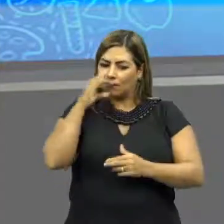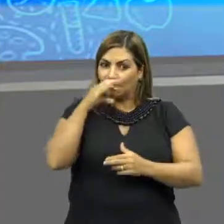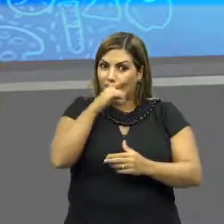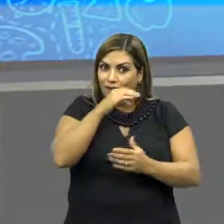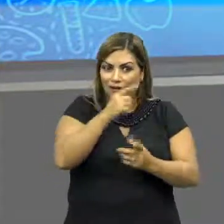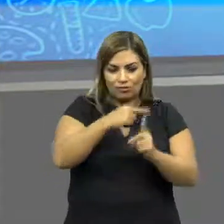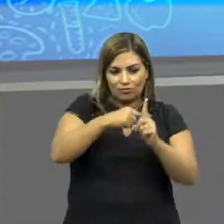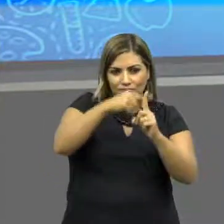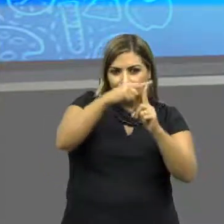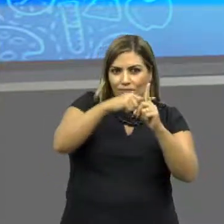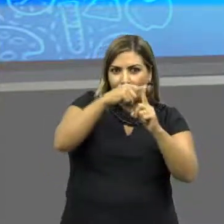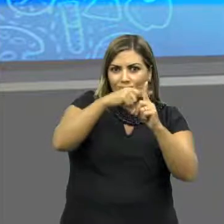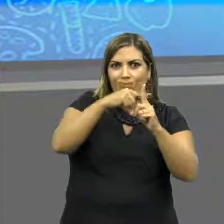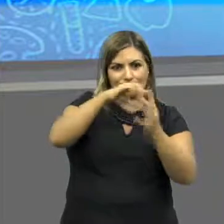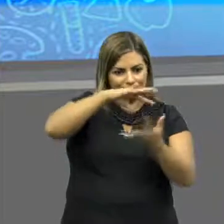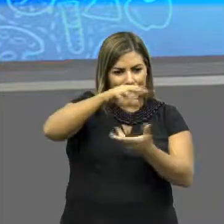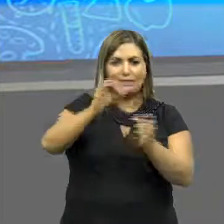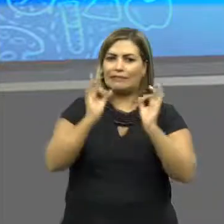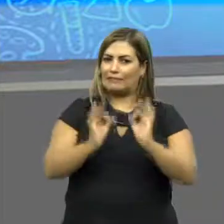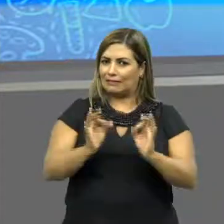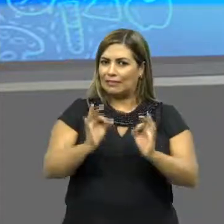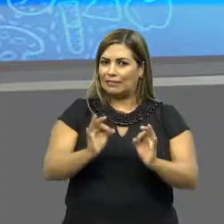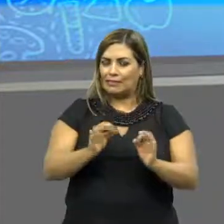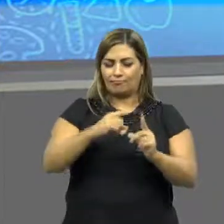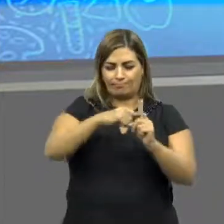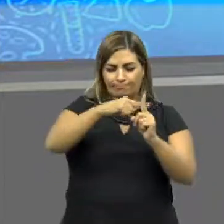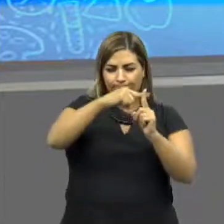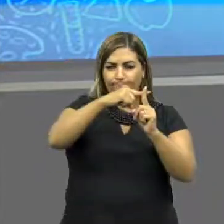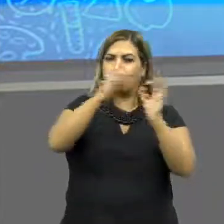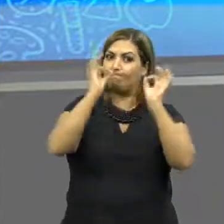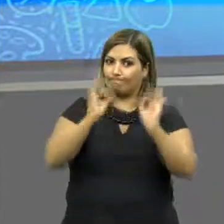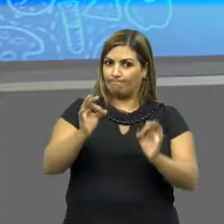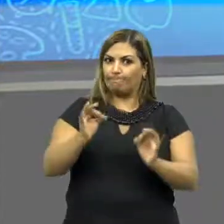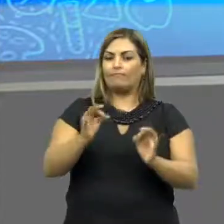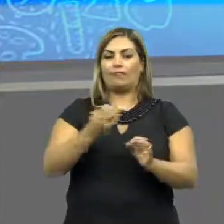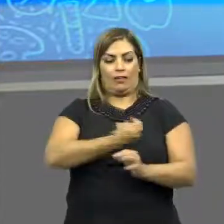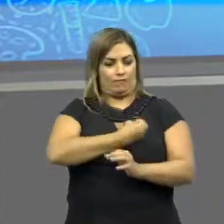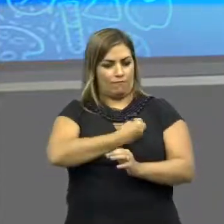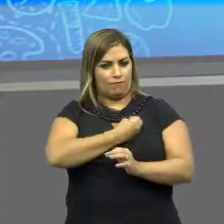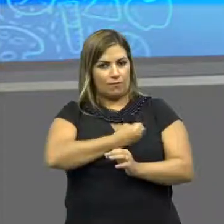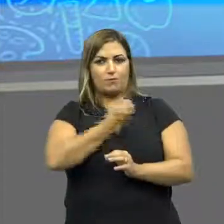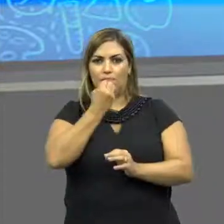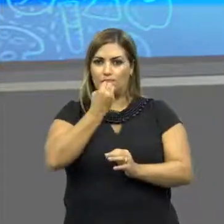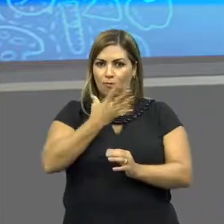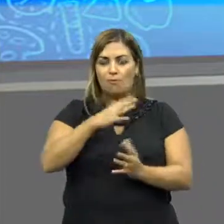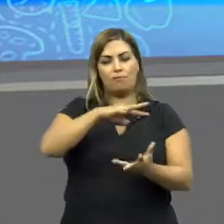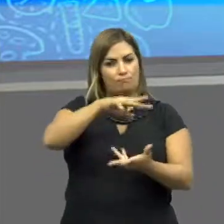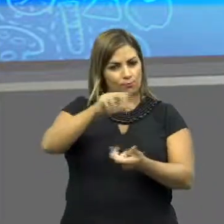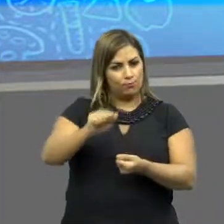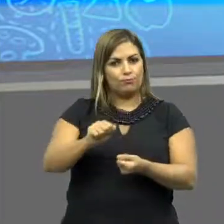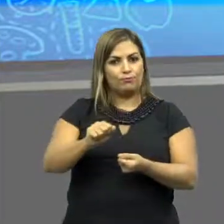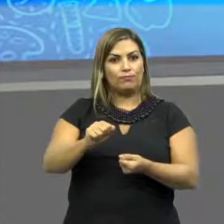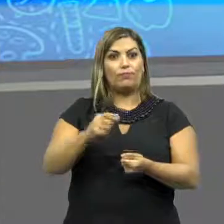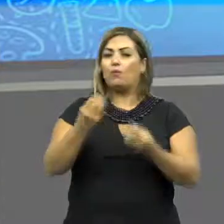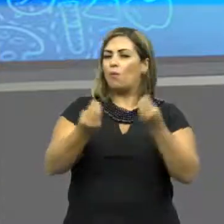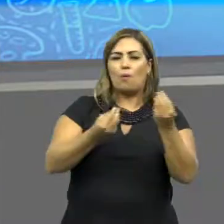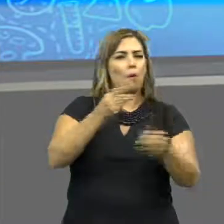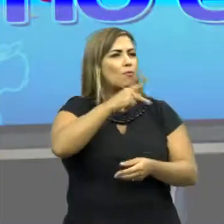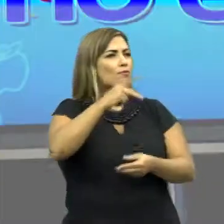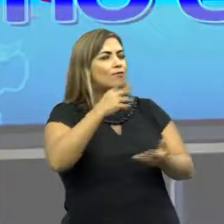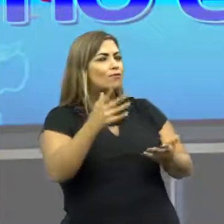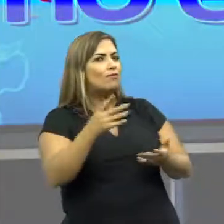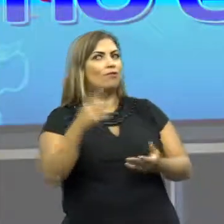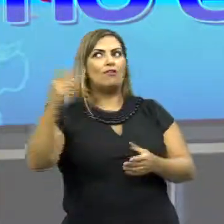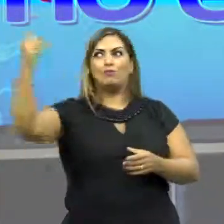manter a temperatura da Terra adequada, garantindo que o calor aqueça o nosso planeta. Como assim, professor?